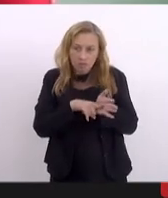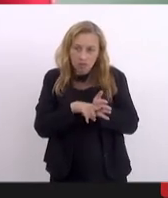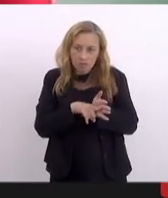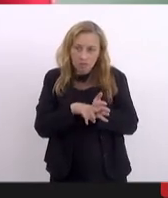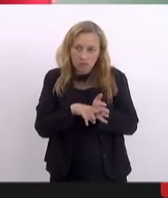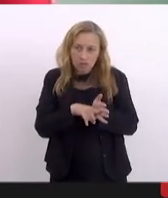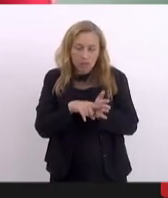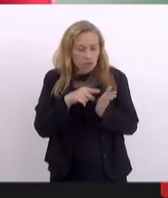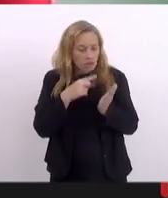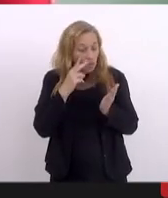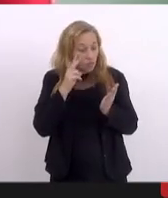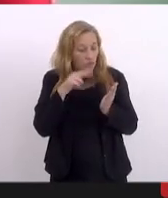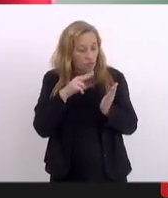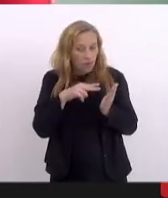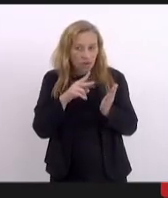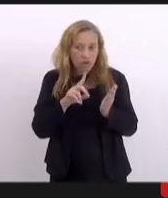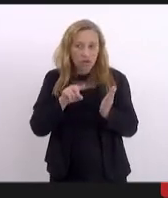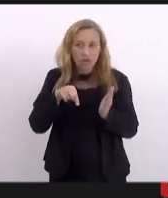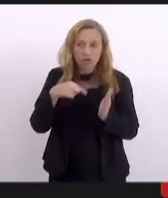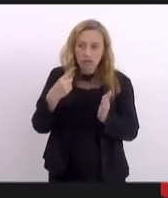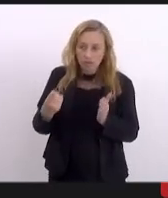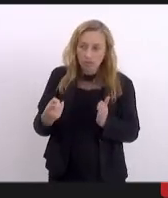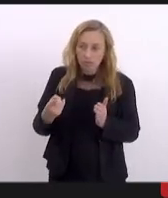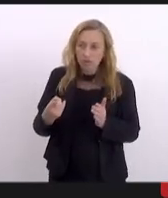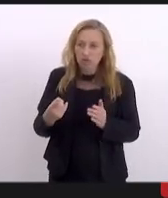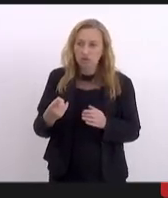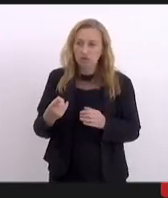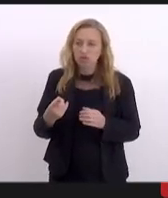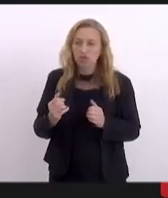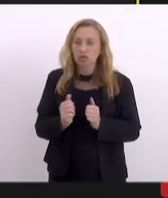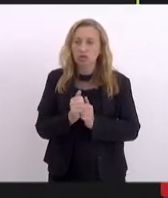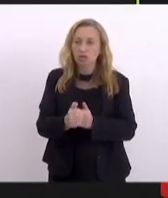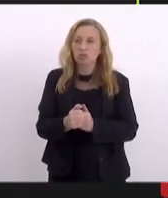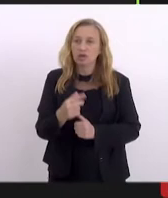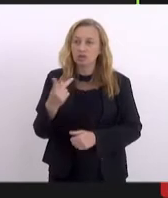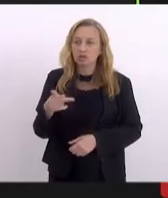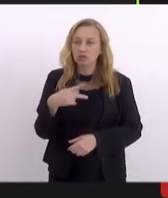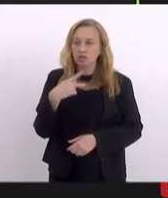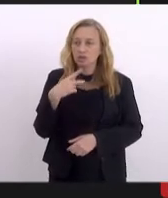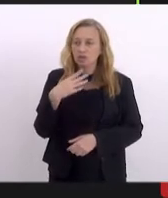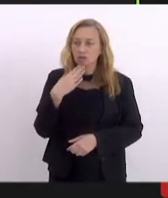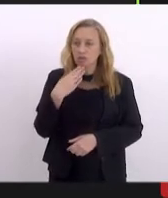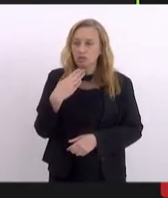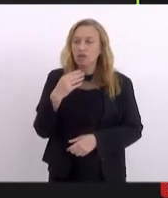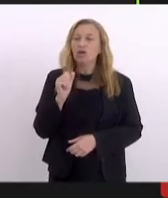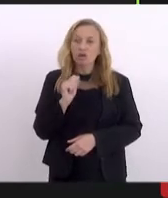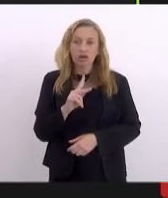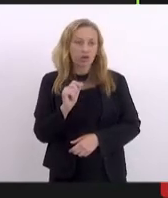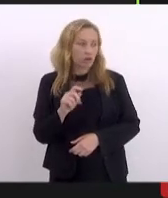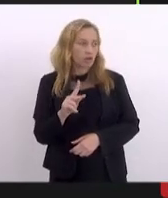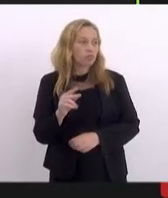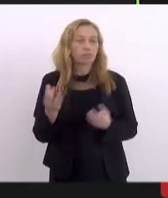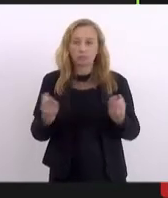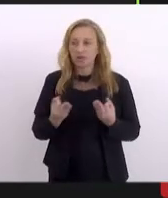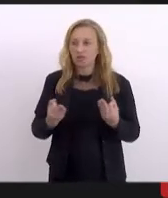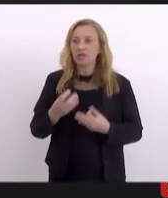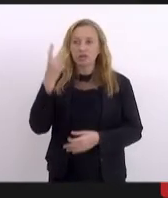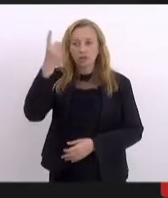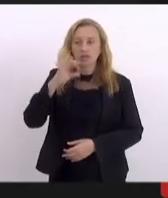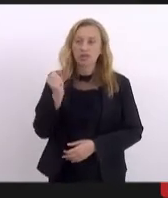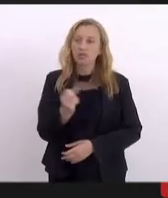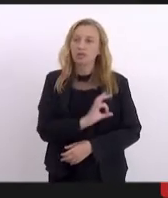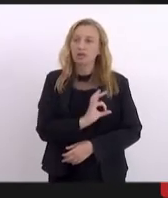senhora faz o outro parecer e a gente, eu concordo com a sua entendimento, e a gente acompanha o seu parecer, posso sugerir? Ah, perfeito, deputada Marcos.